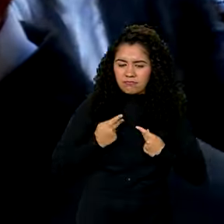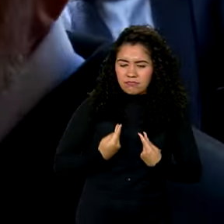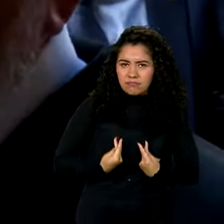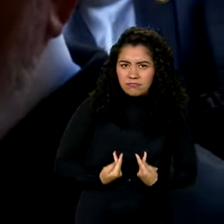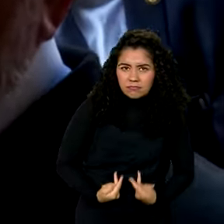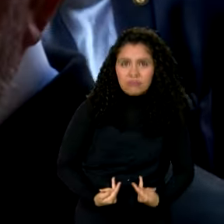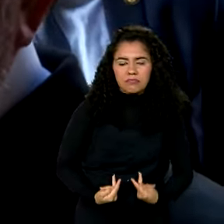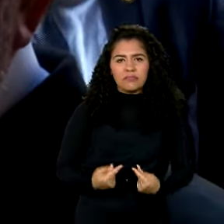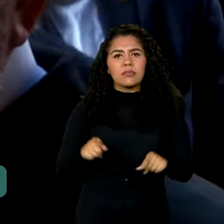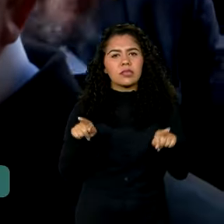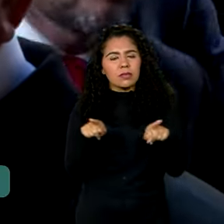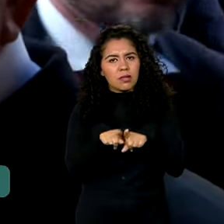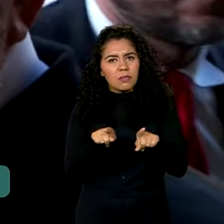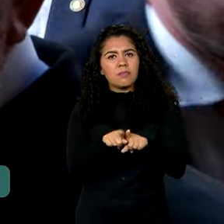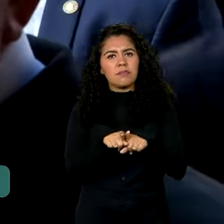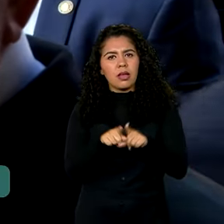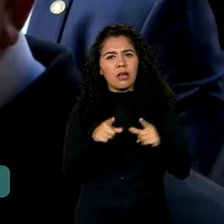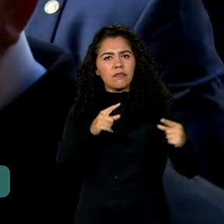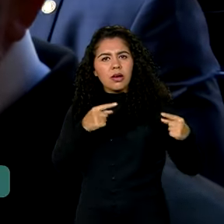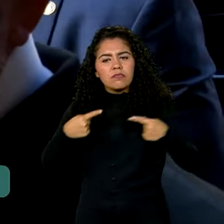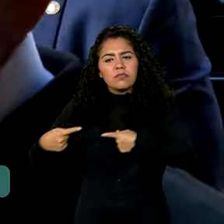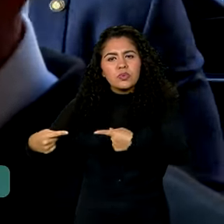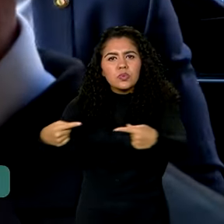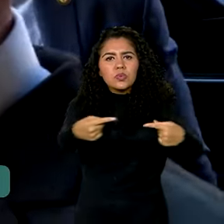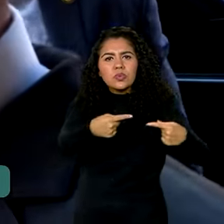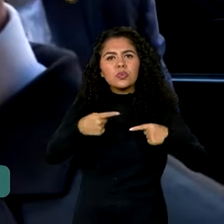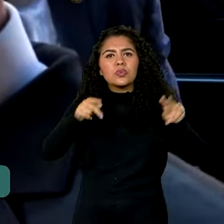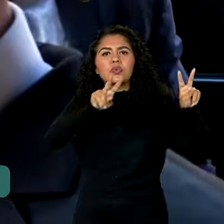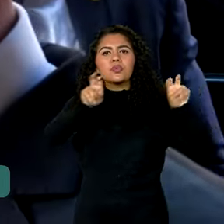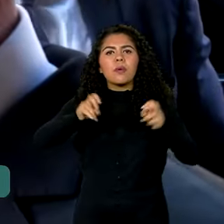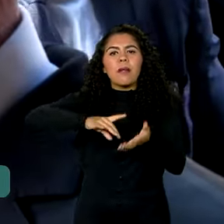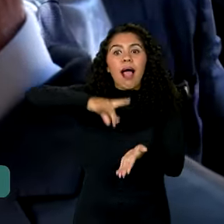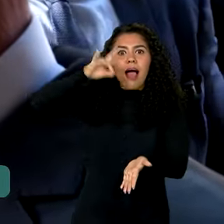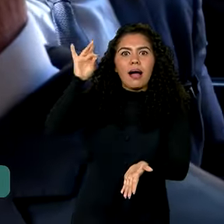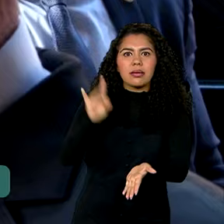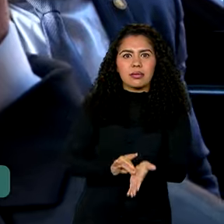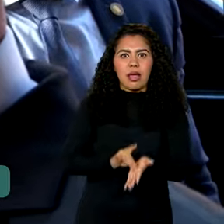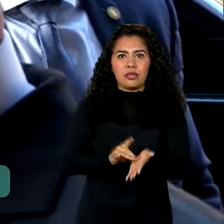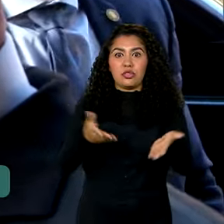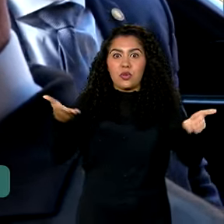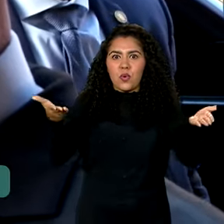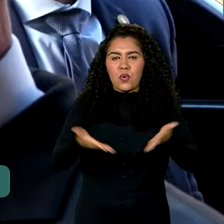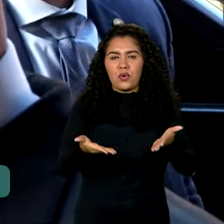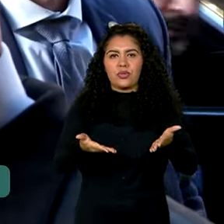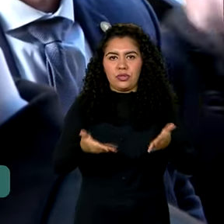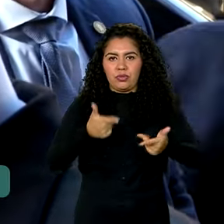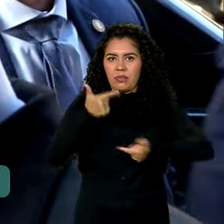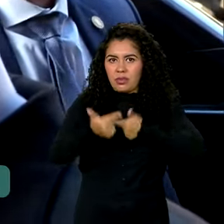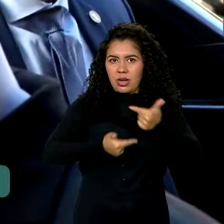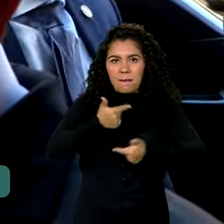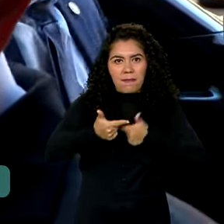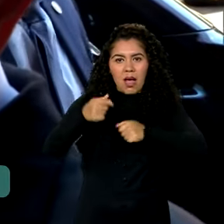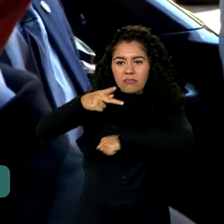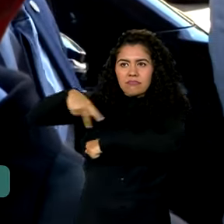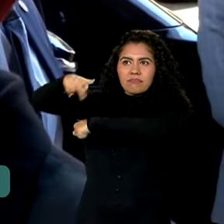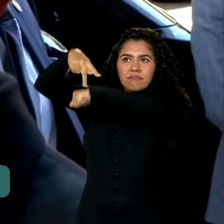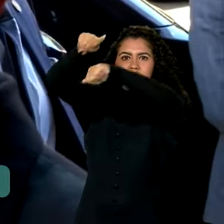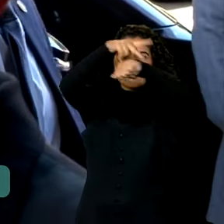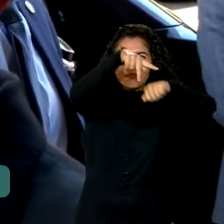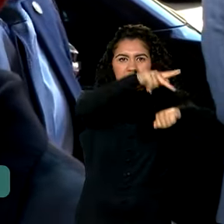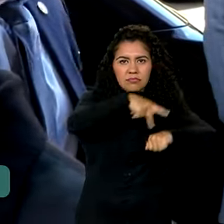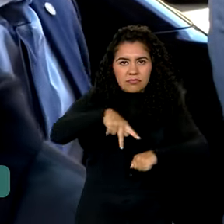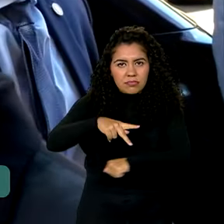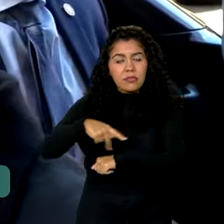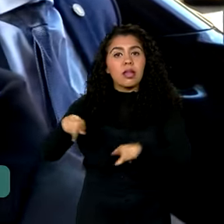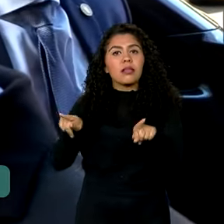E nós vamos discutir um pouco a realidade do mundo do trabalho hoje em todos os países. E também porque eu vou